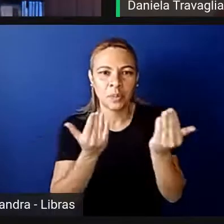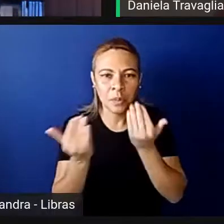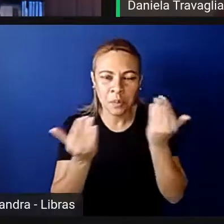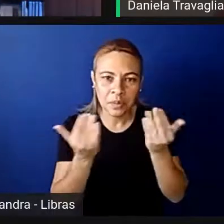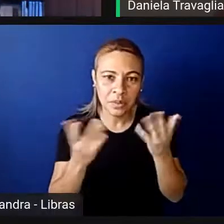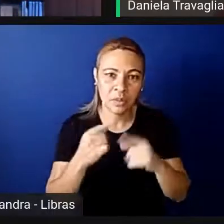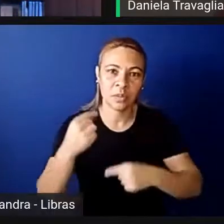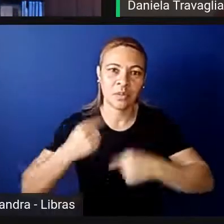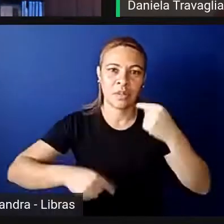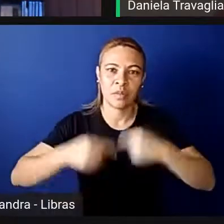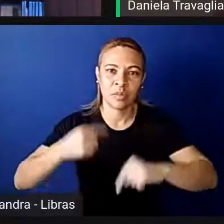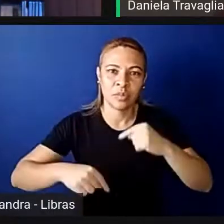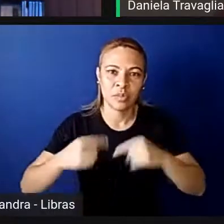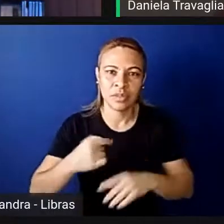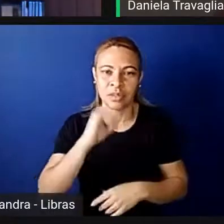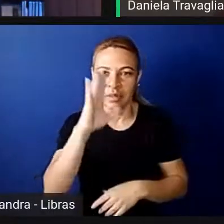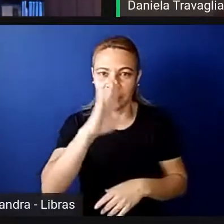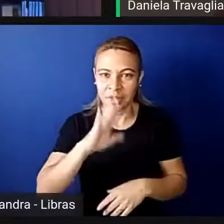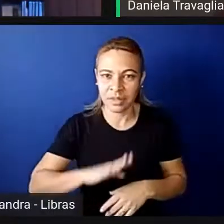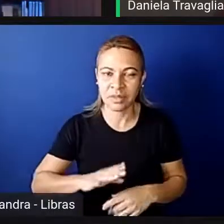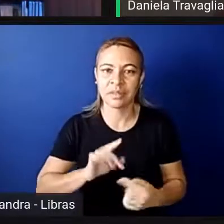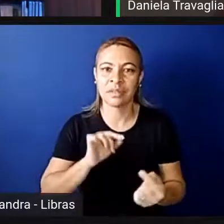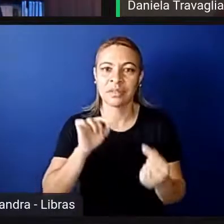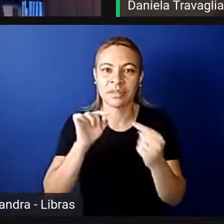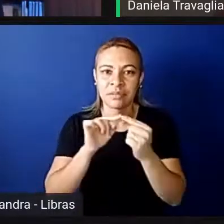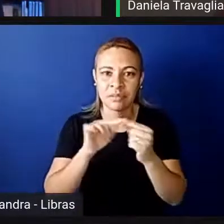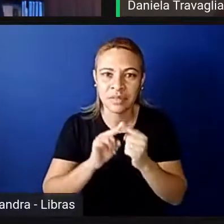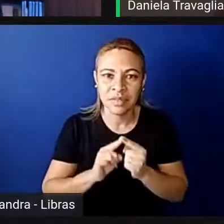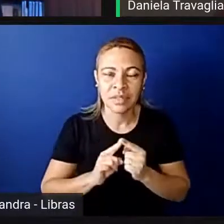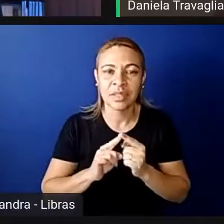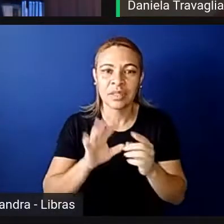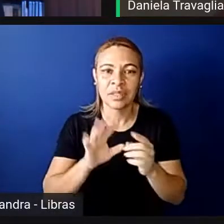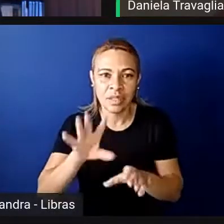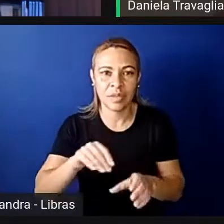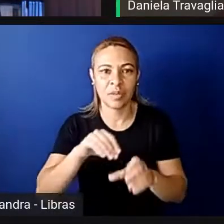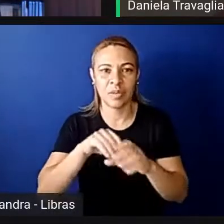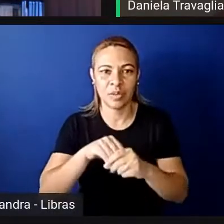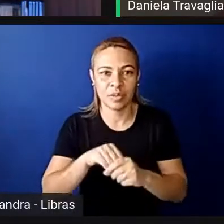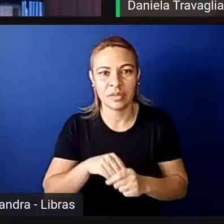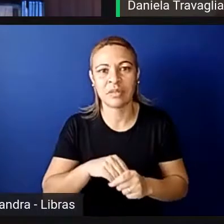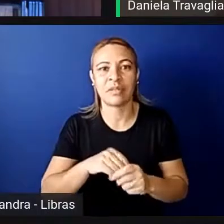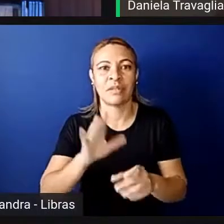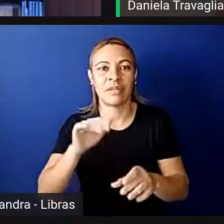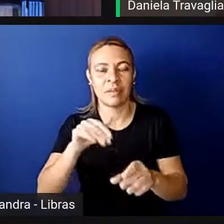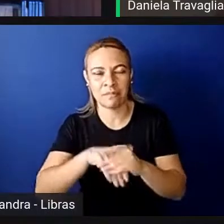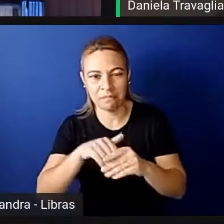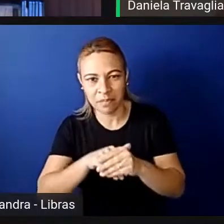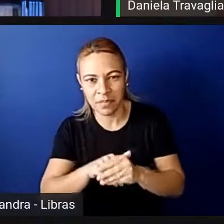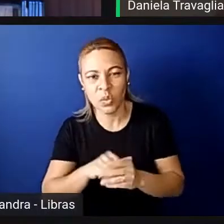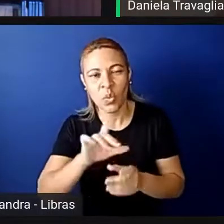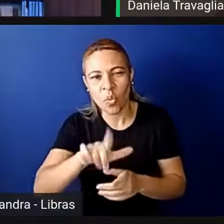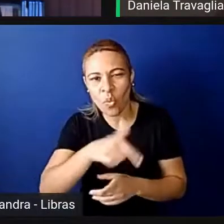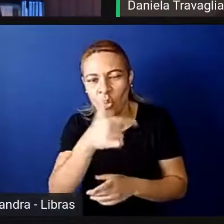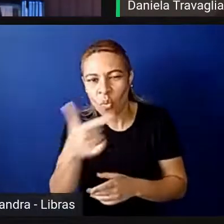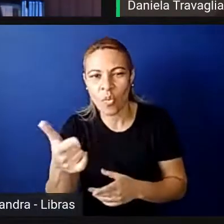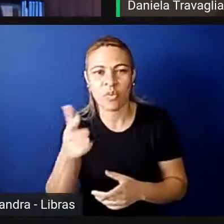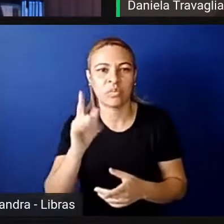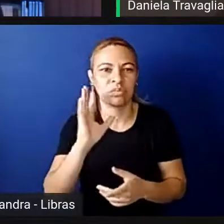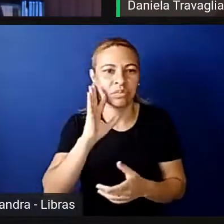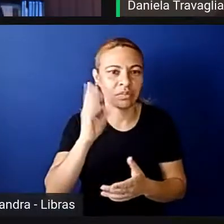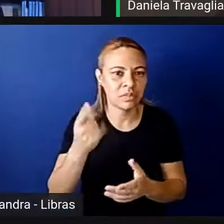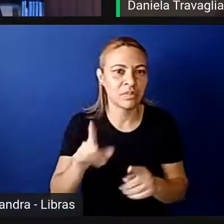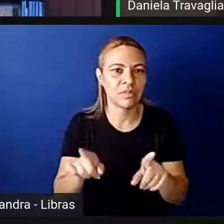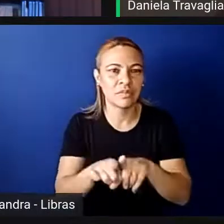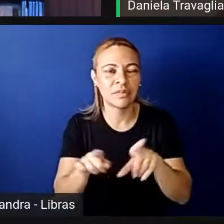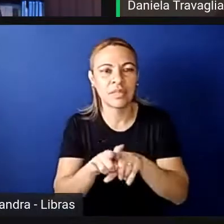de cotas que estão localizadas na composição das chapas eleitorais, com outras medidas que têm a